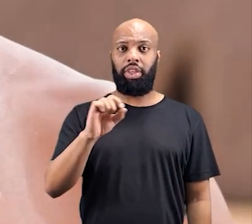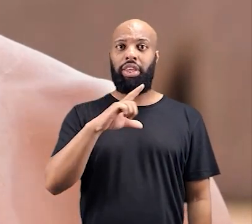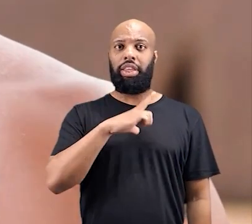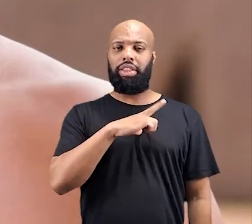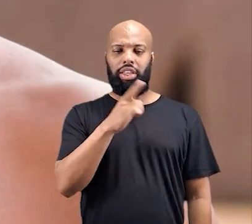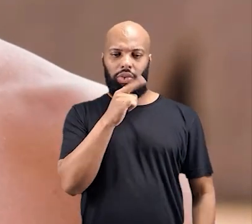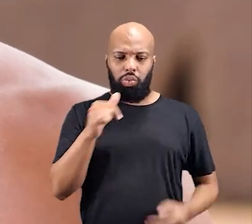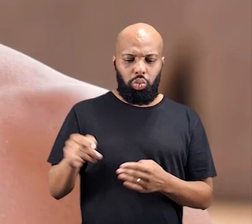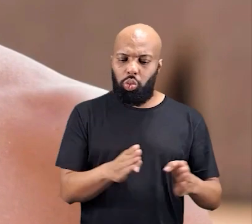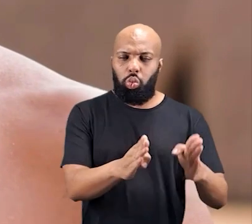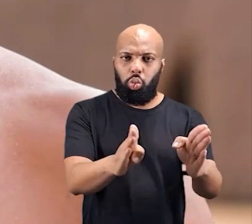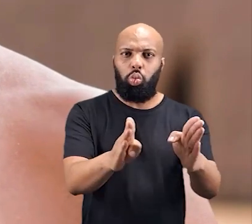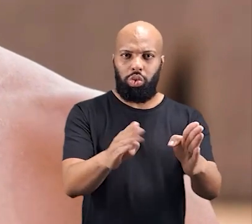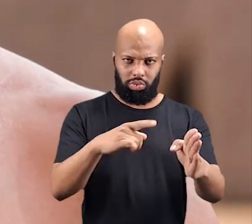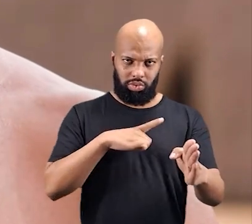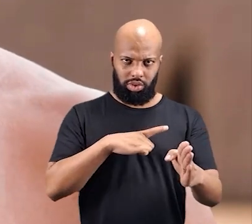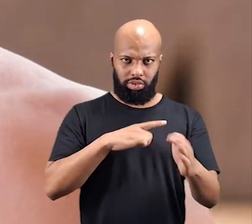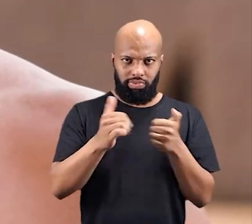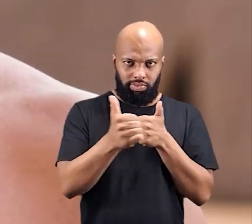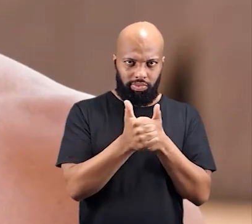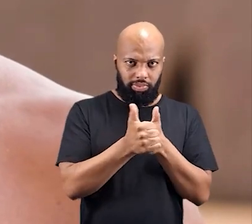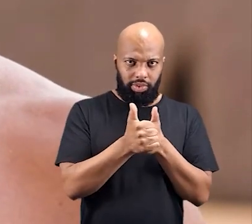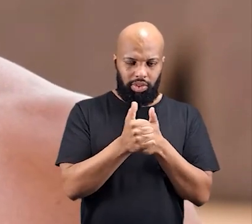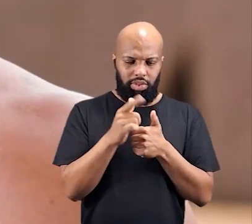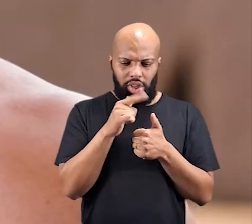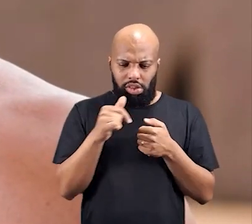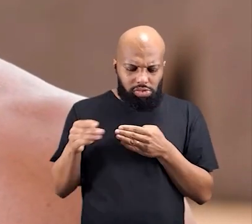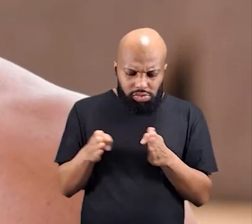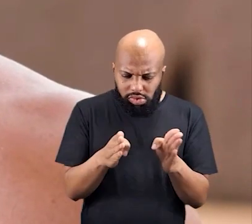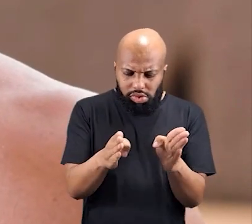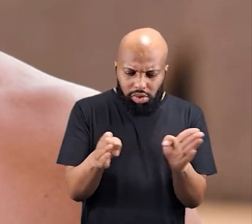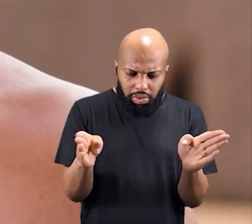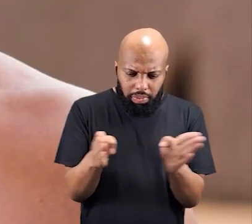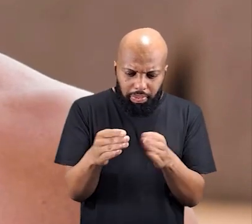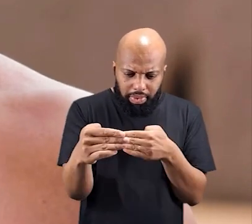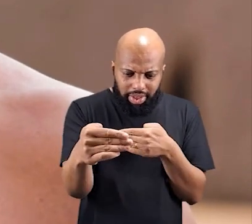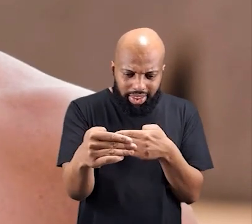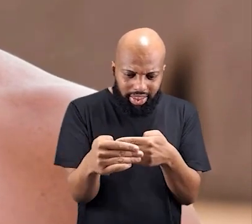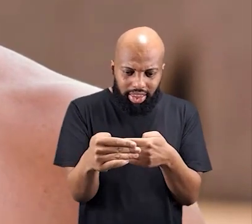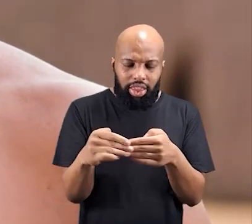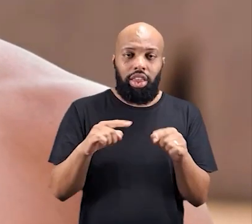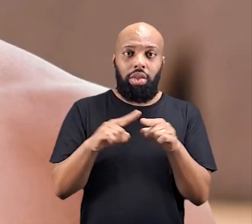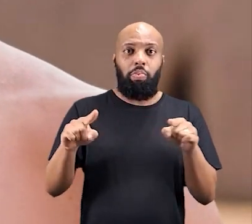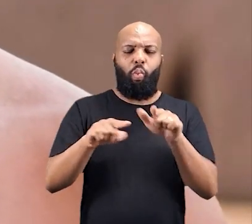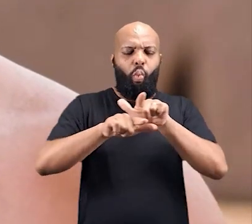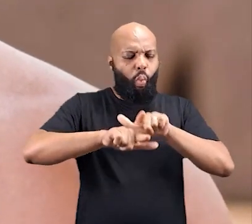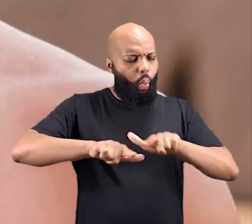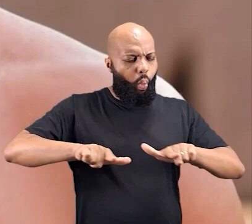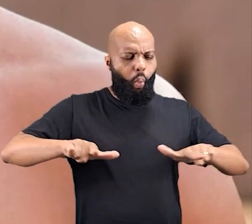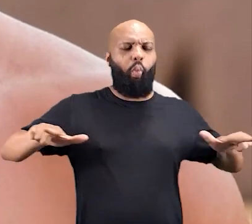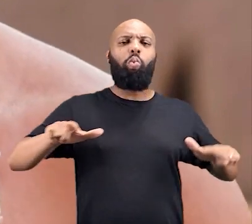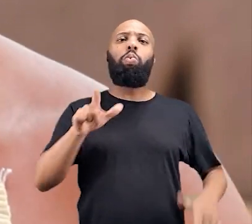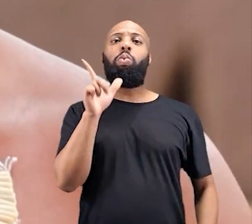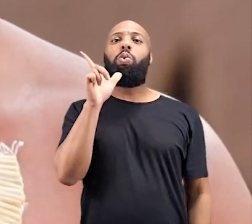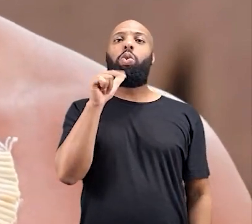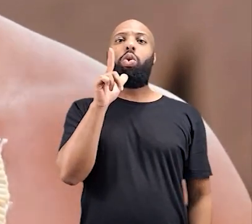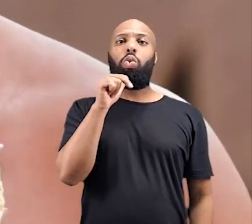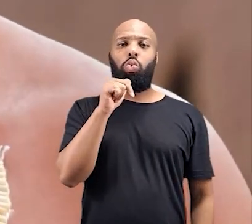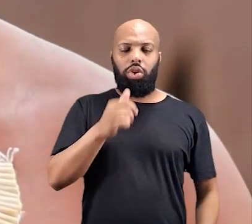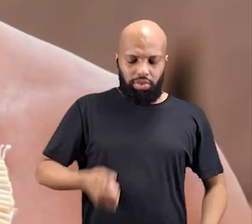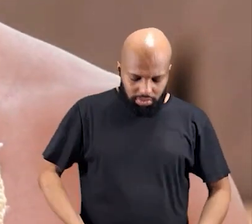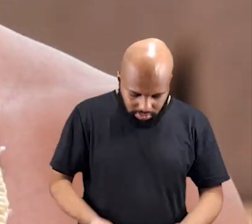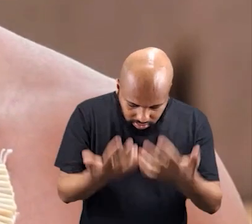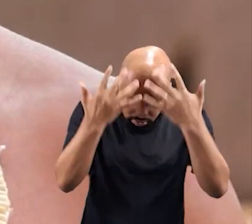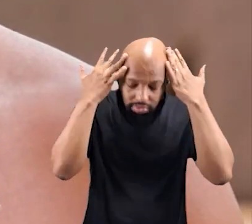limpinho, água bem tomar banho, para beber também, ele serve tudo. Mas devagarinho, devagarinho,